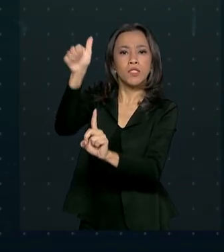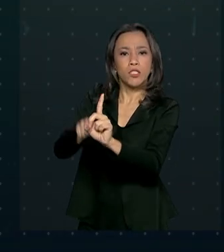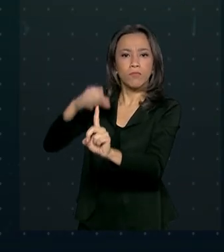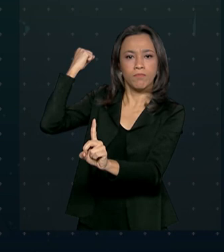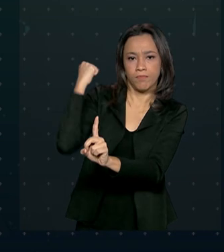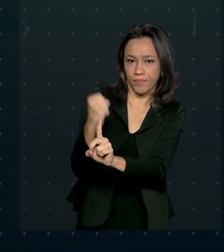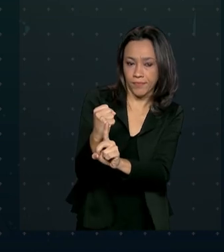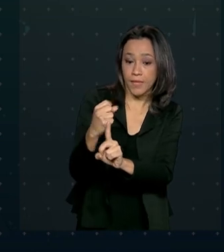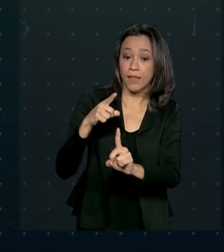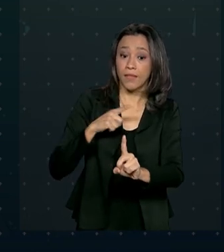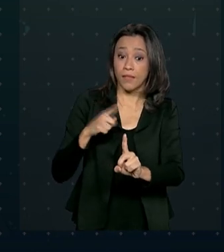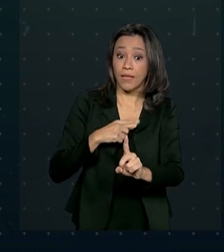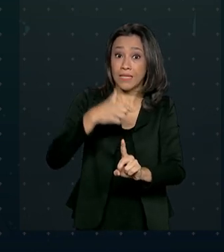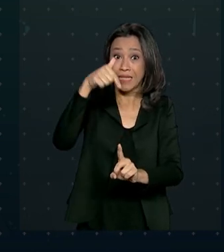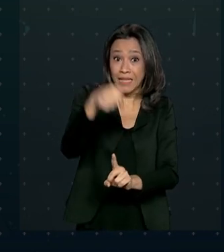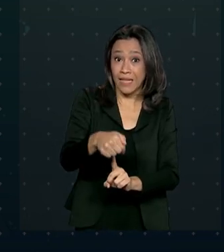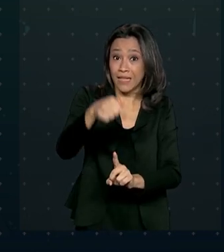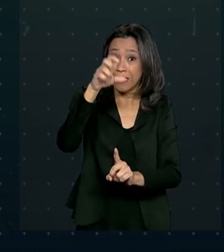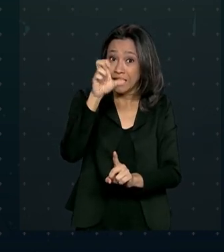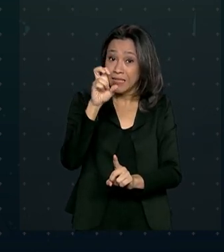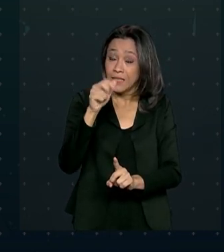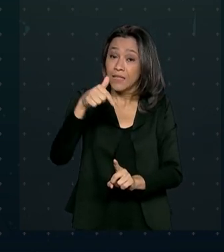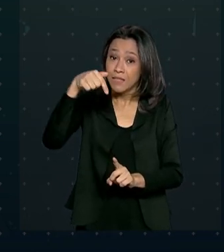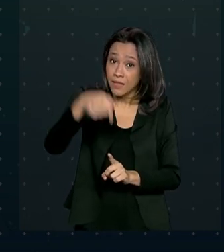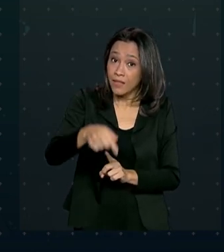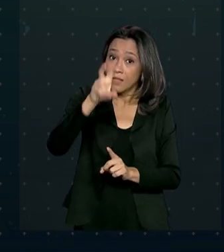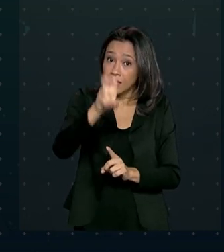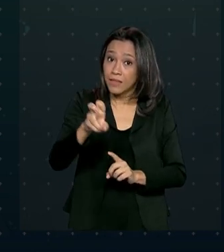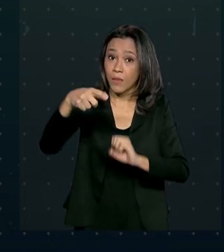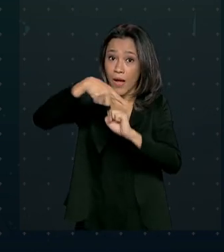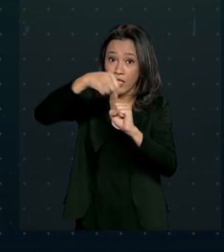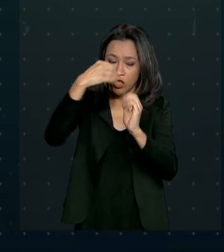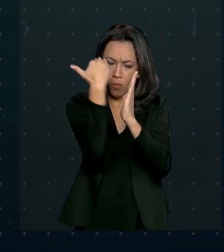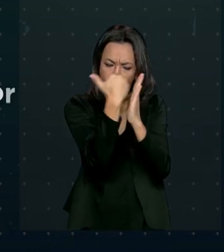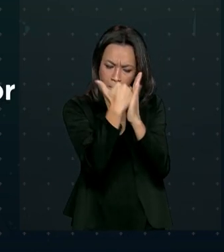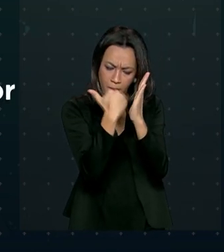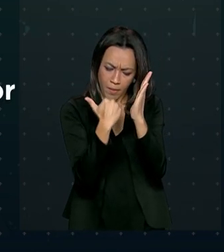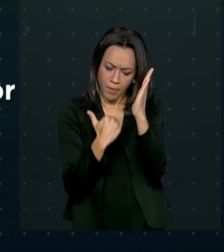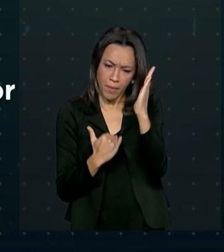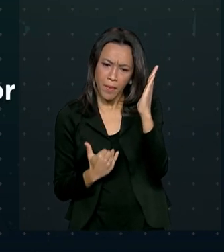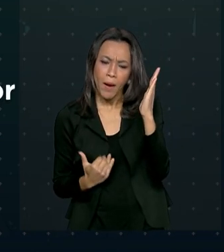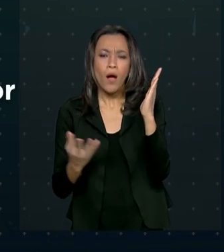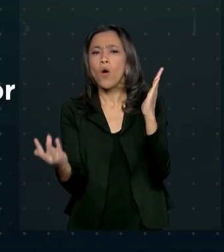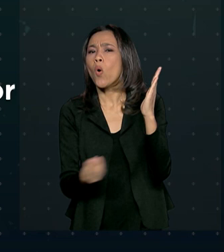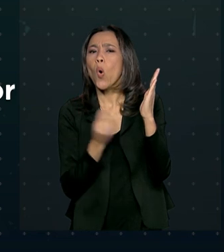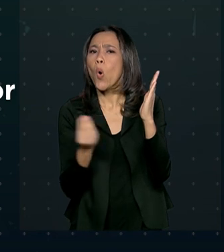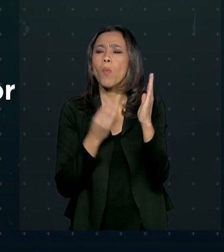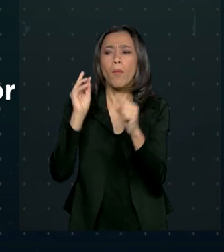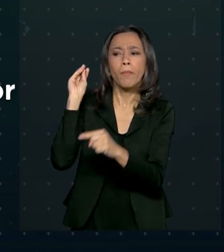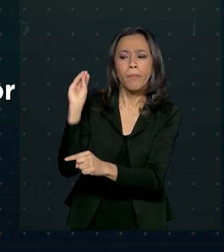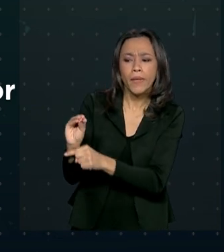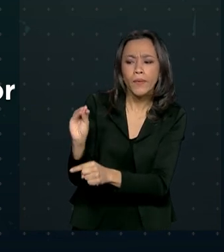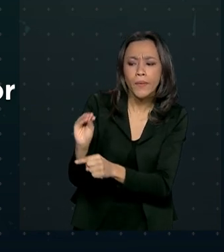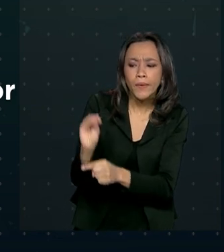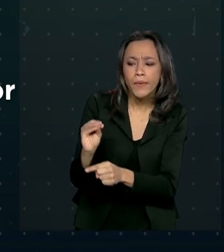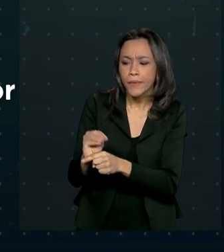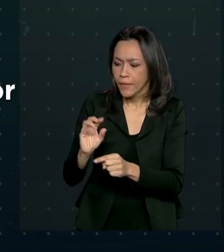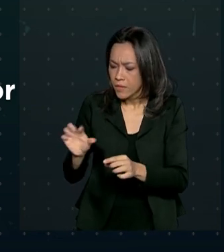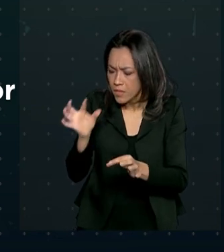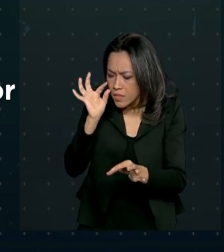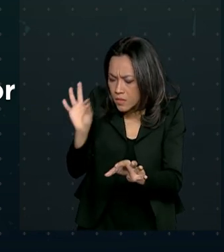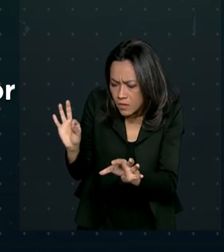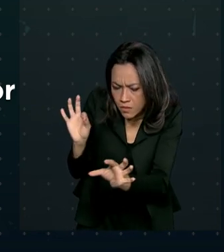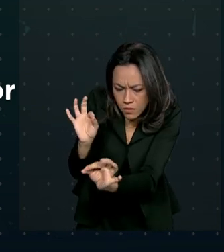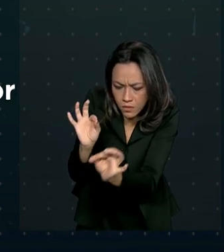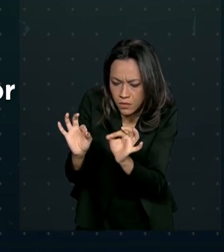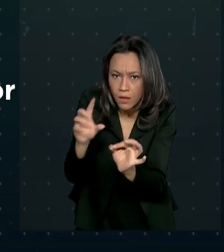documento tem 75 artigos e é confidencial. Ele traz orientações sobre como preservar a cena do crime, colher DNA